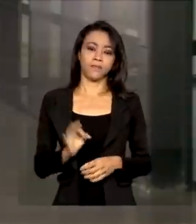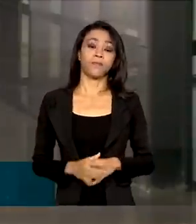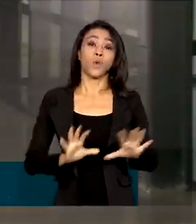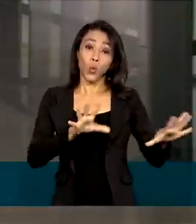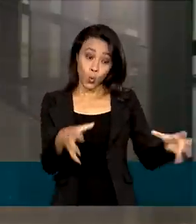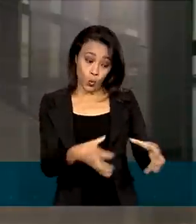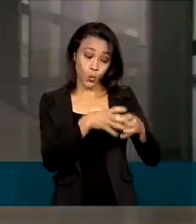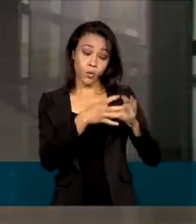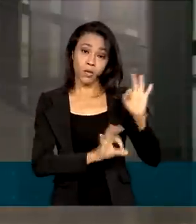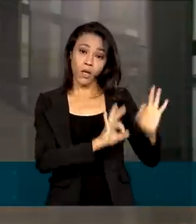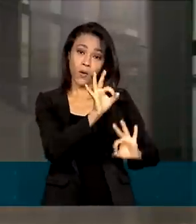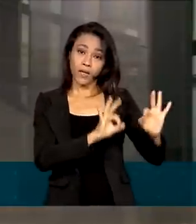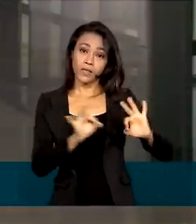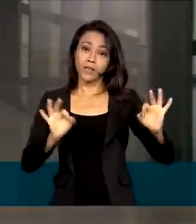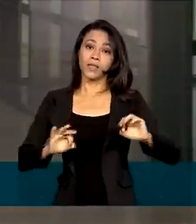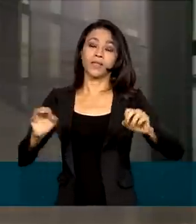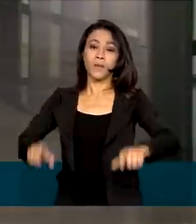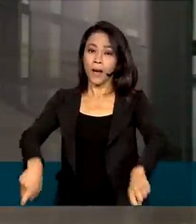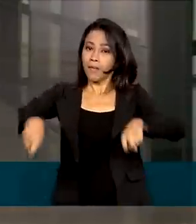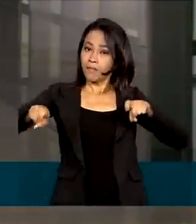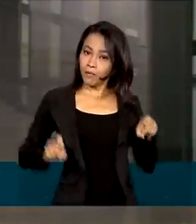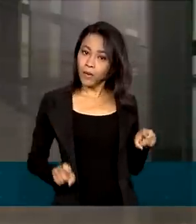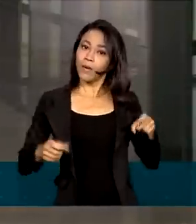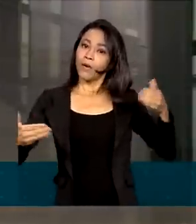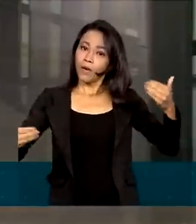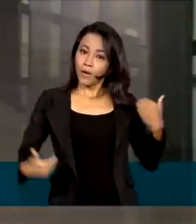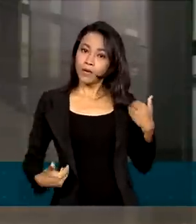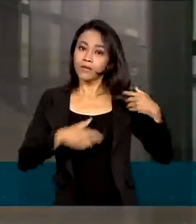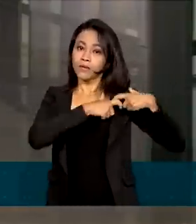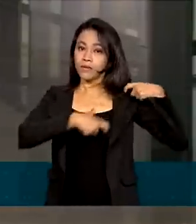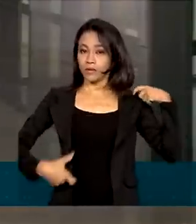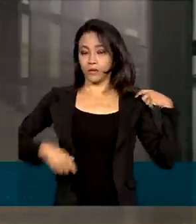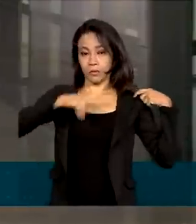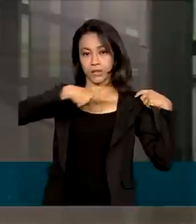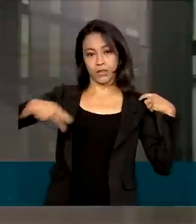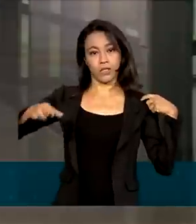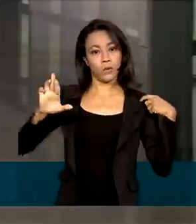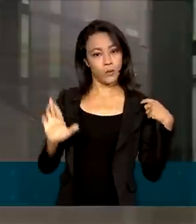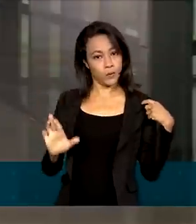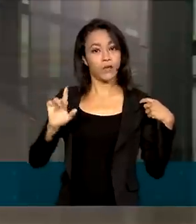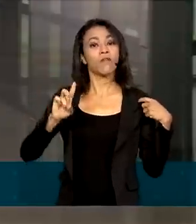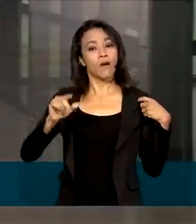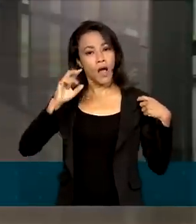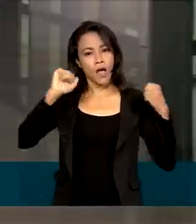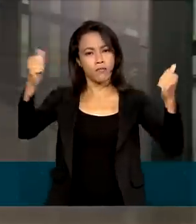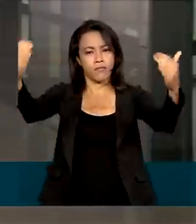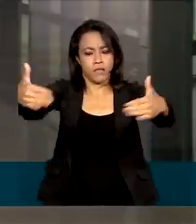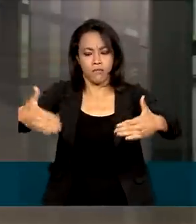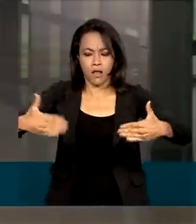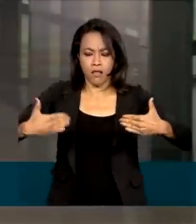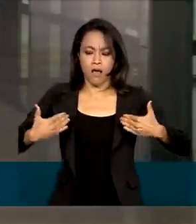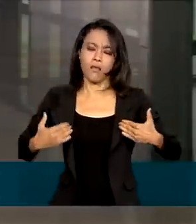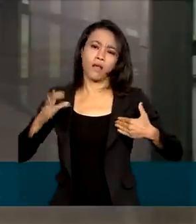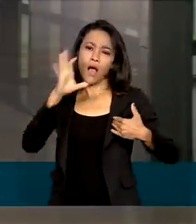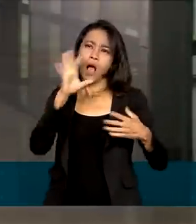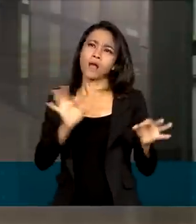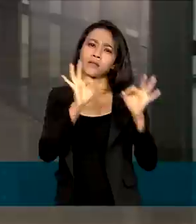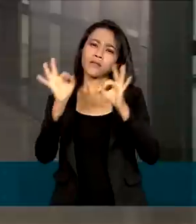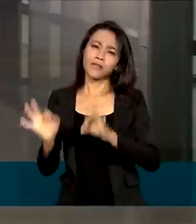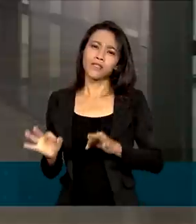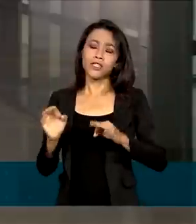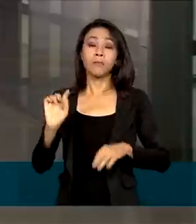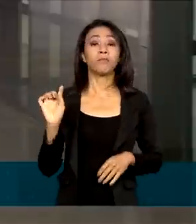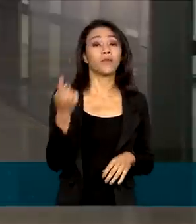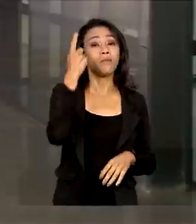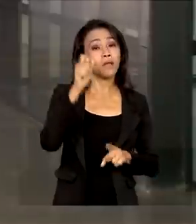presidente eleito estima que 300 mil pessoas vão acompanhar tudo da esplanada dos ministérios no dia 1º de